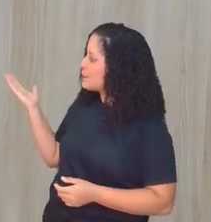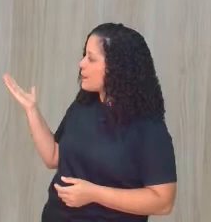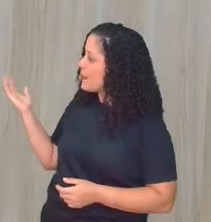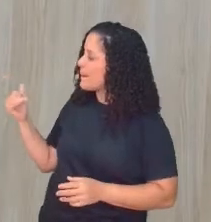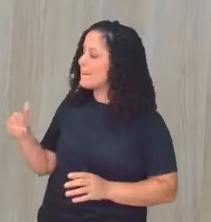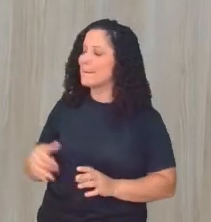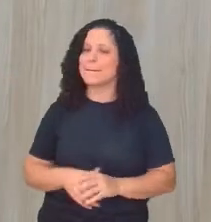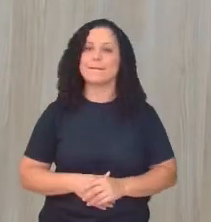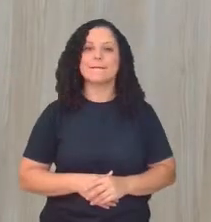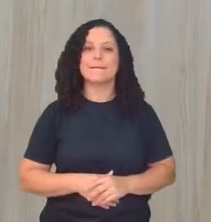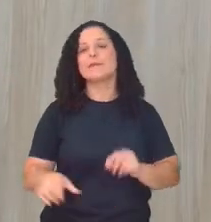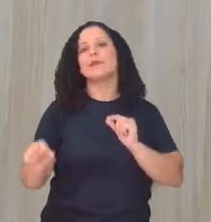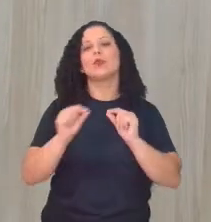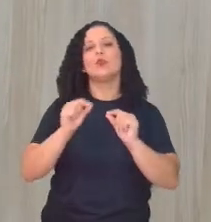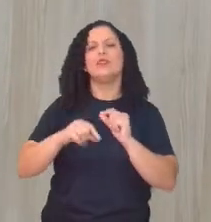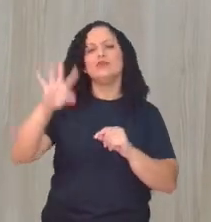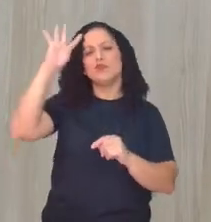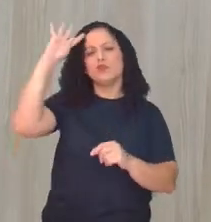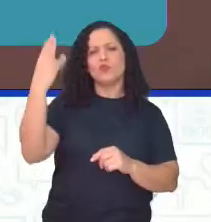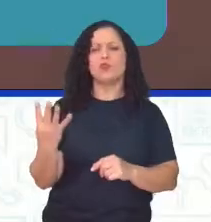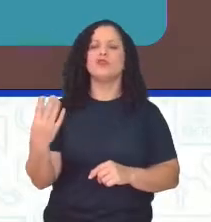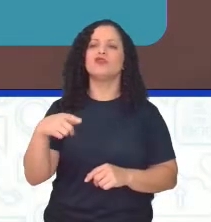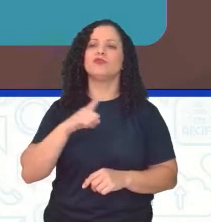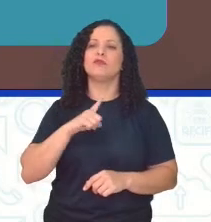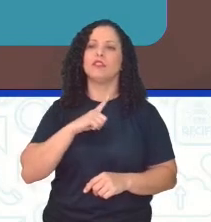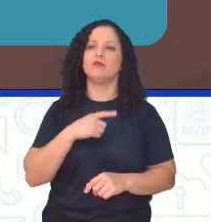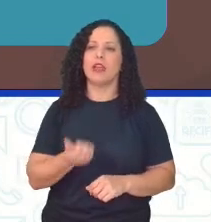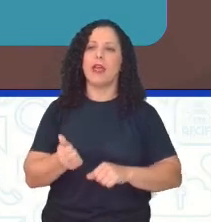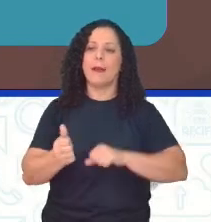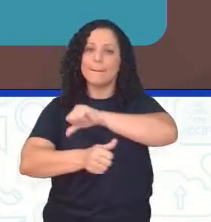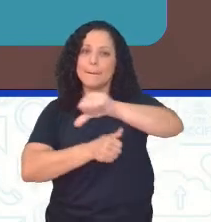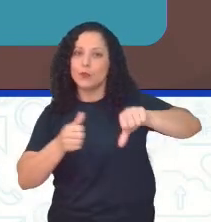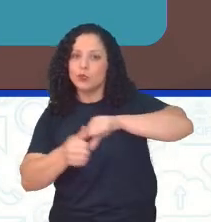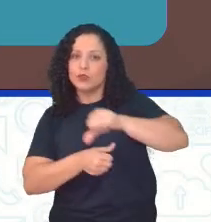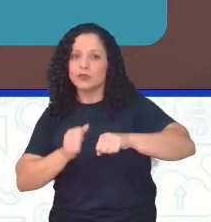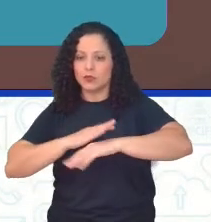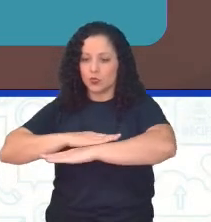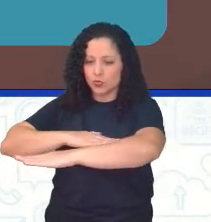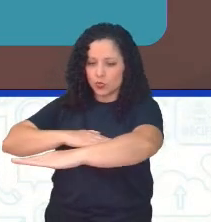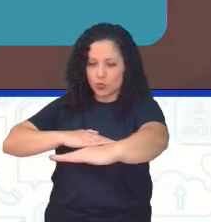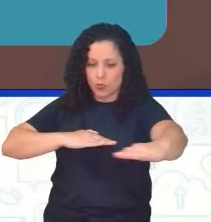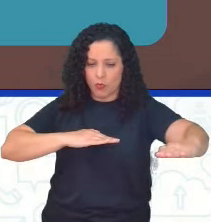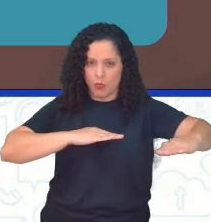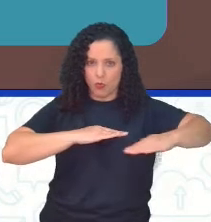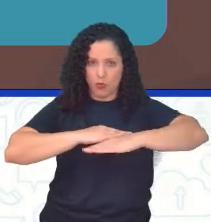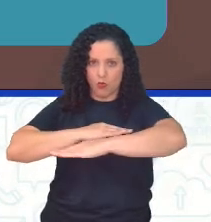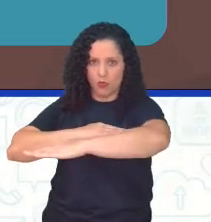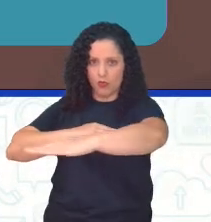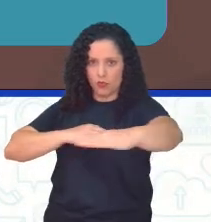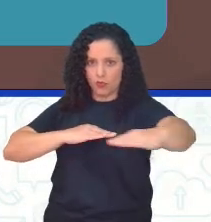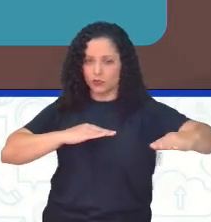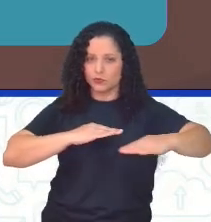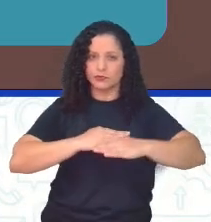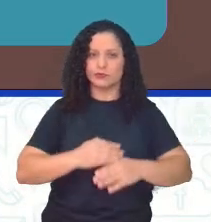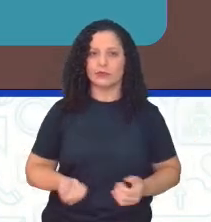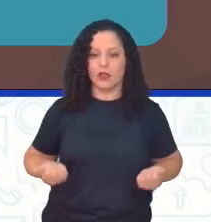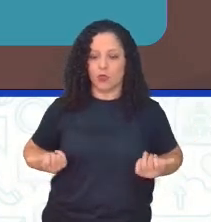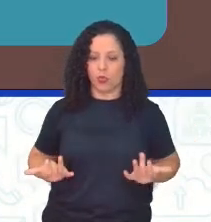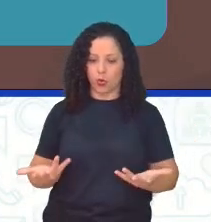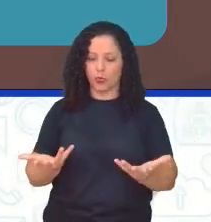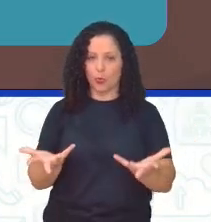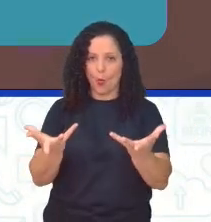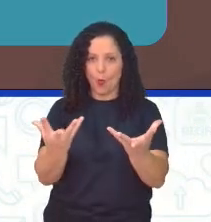Outras consequências, além dessas que a gente falou. A mudança da qualidade do solo, que é trazida pela queda de fertilidade.